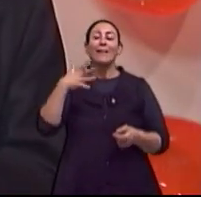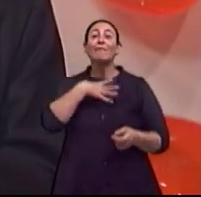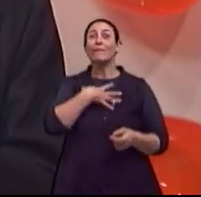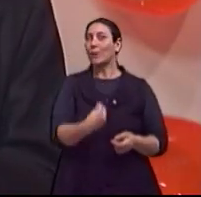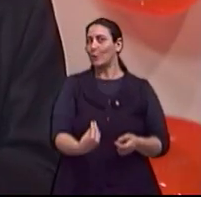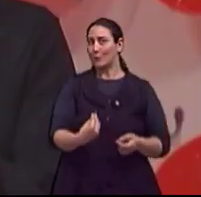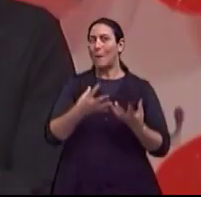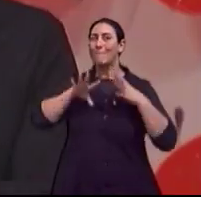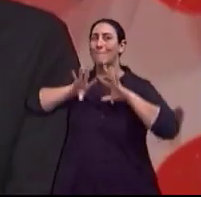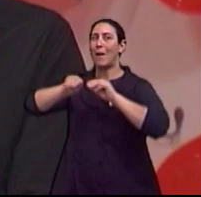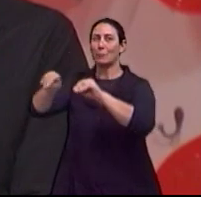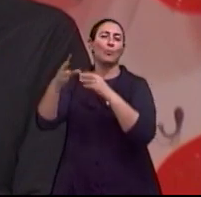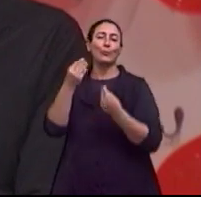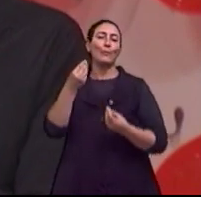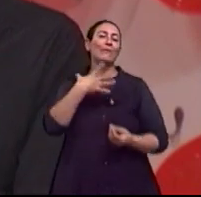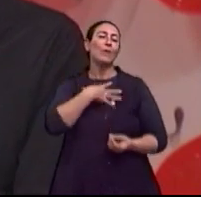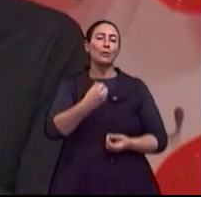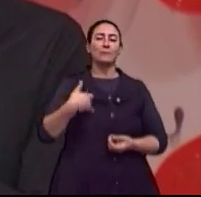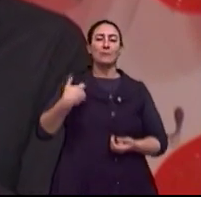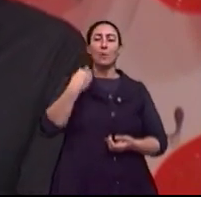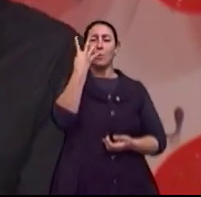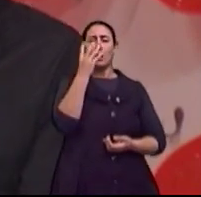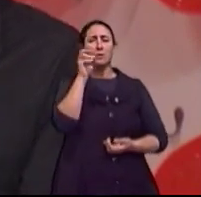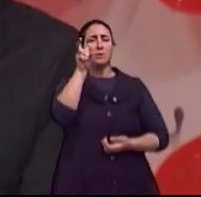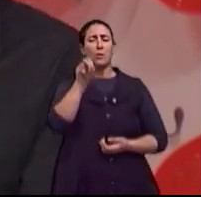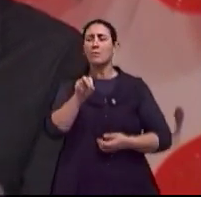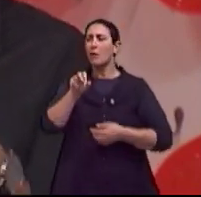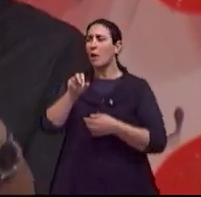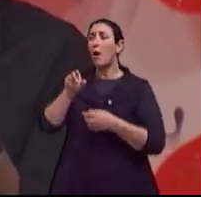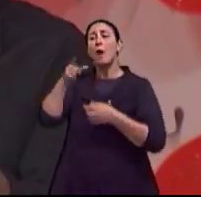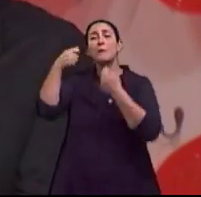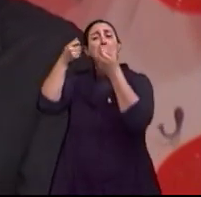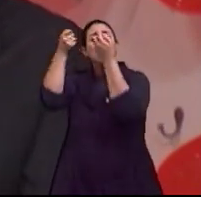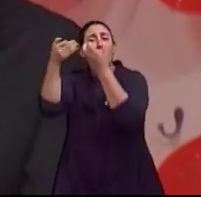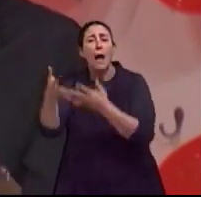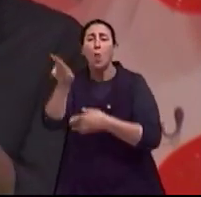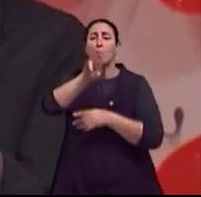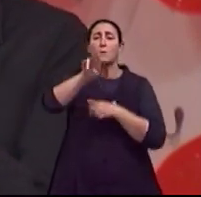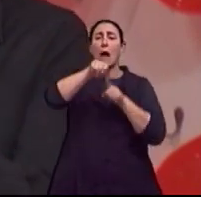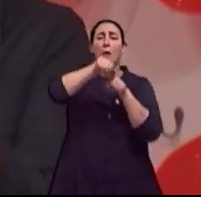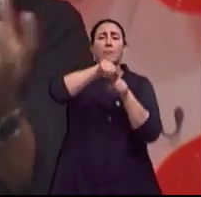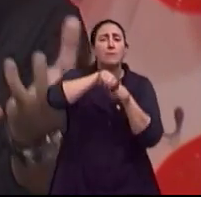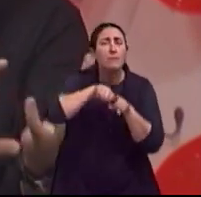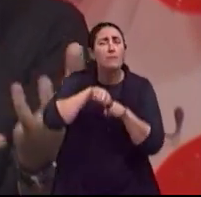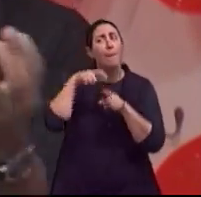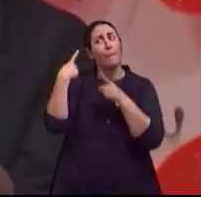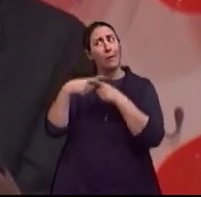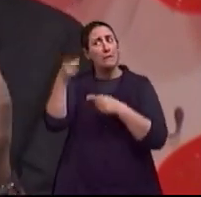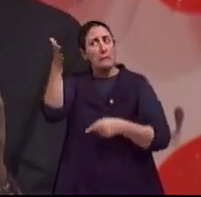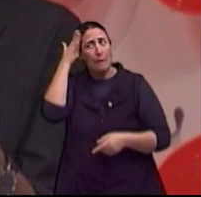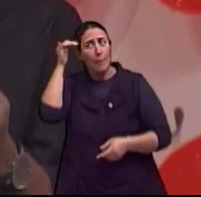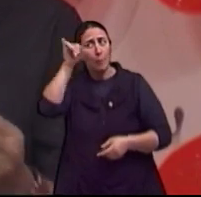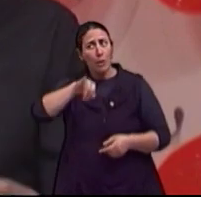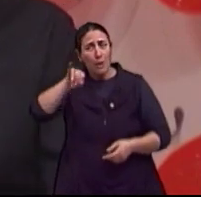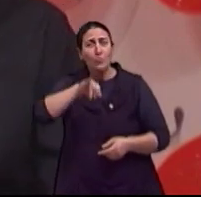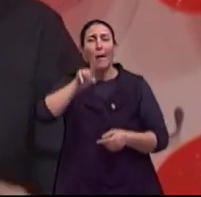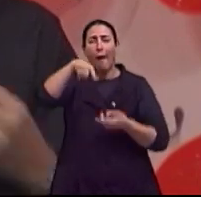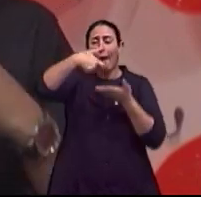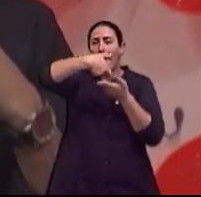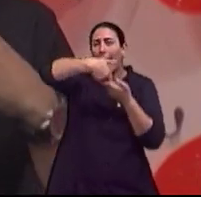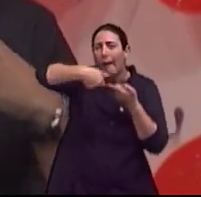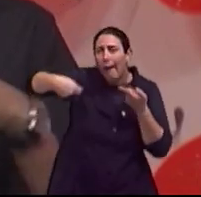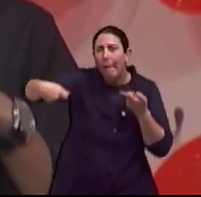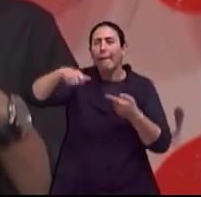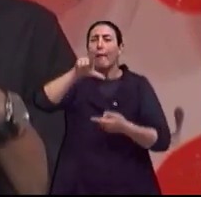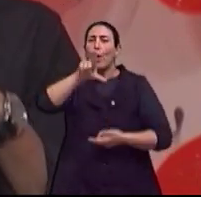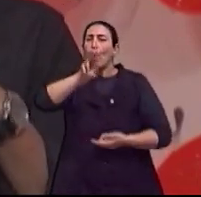os filhos com 40, 50 anos, tentando explicar ao pai como são uma camisinha, que tem que se proteger, que o livre cante é isto, não é aquilo. Então,